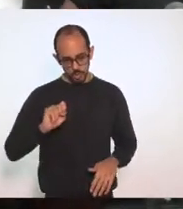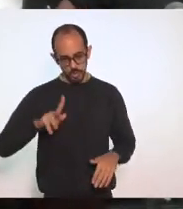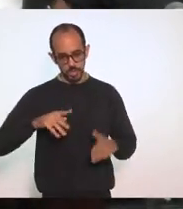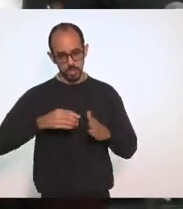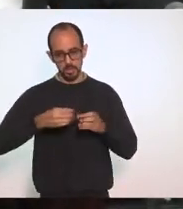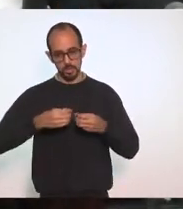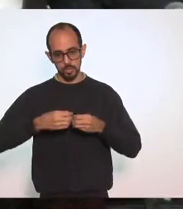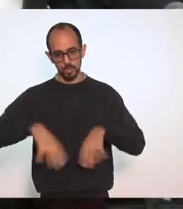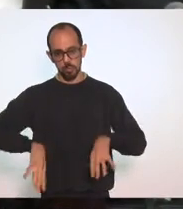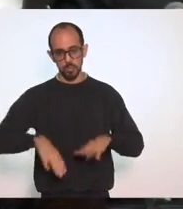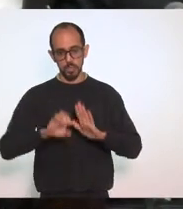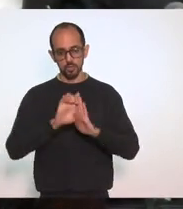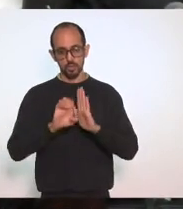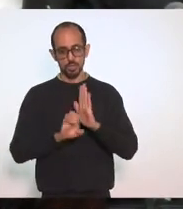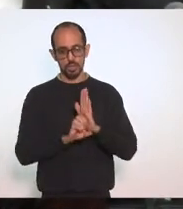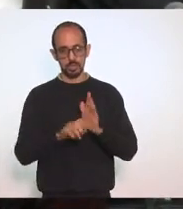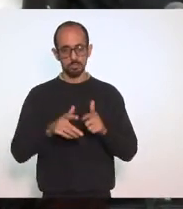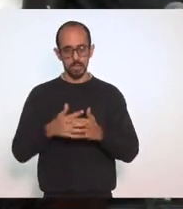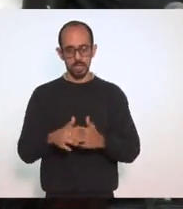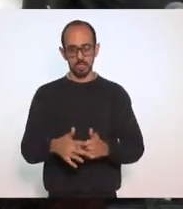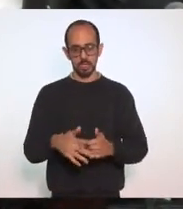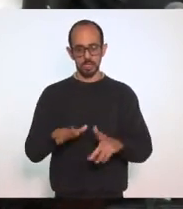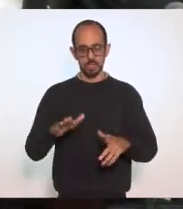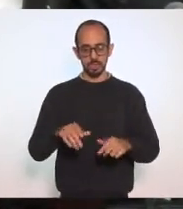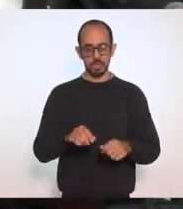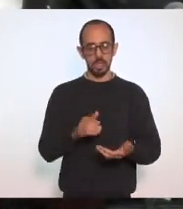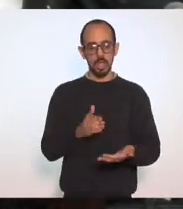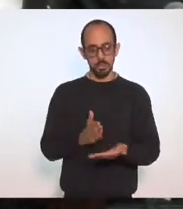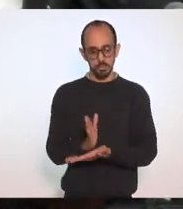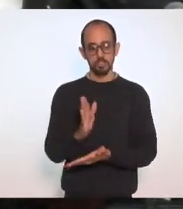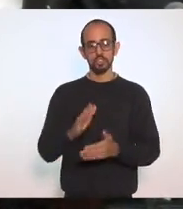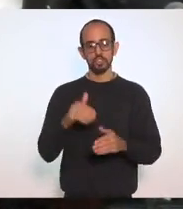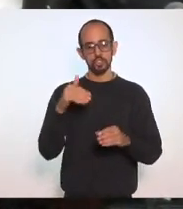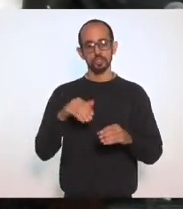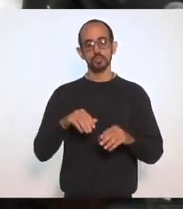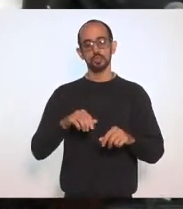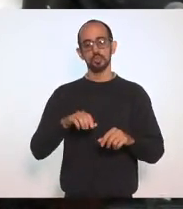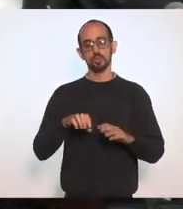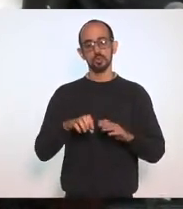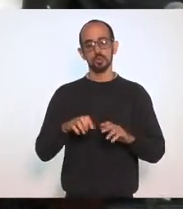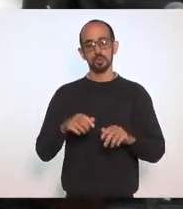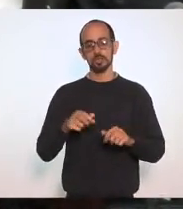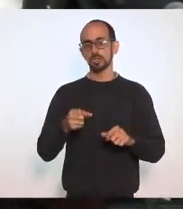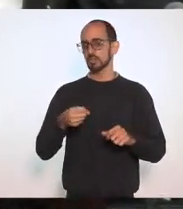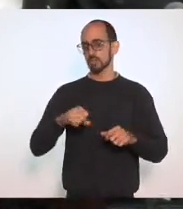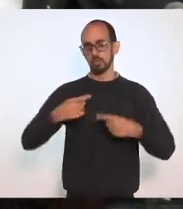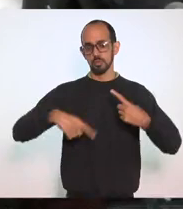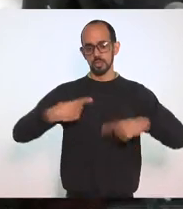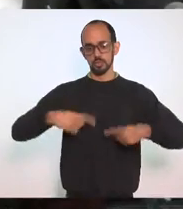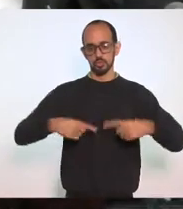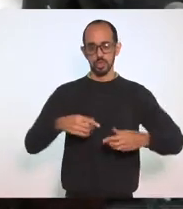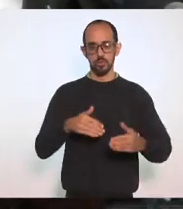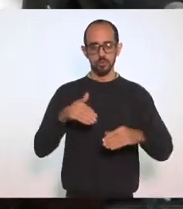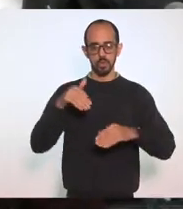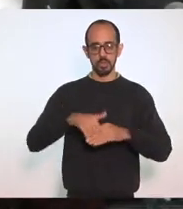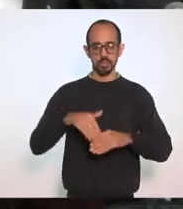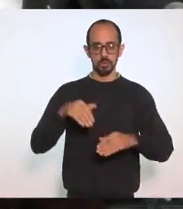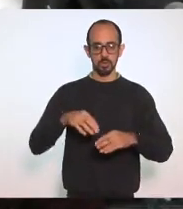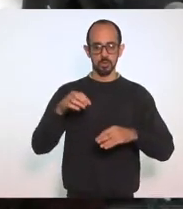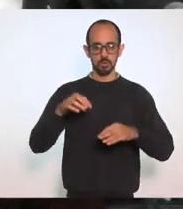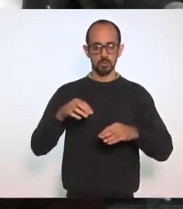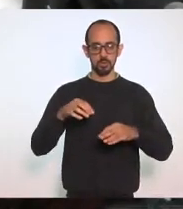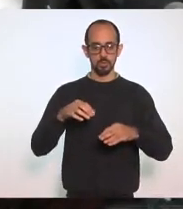emendas, emitidos pareceres em discussão. Não havendo o queira discutir, em votação, pró...